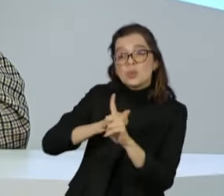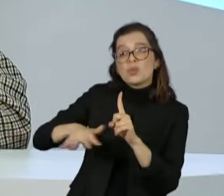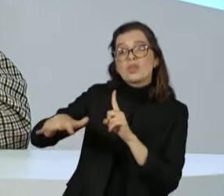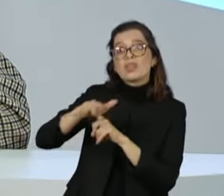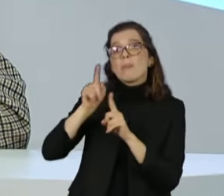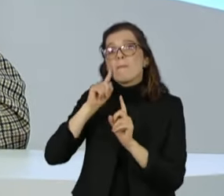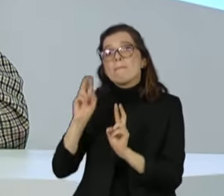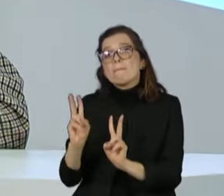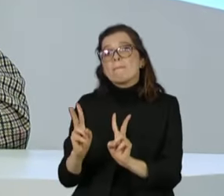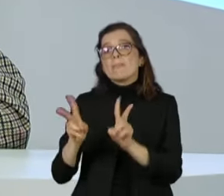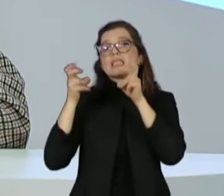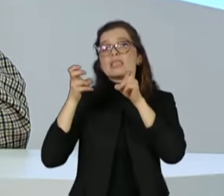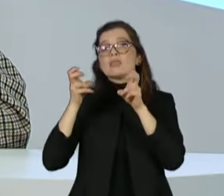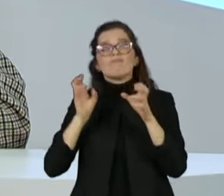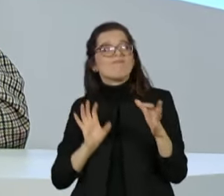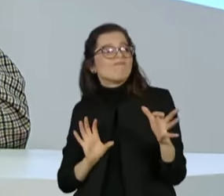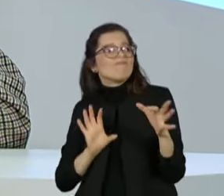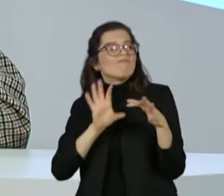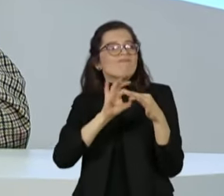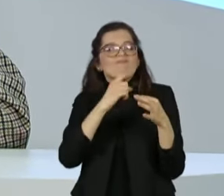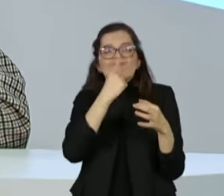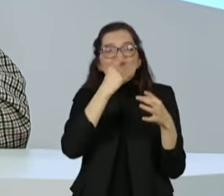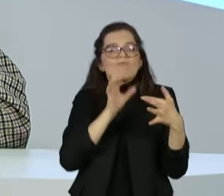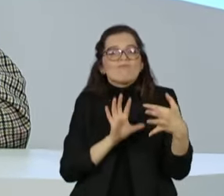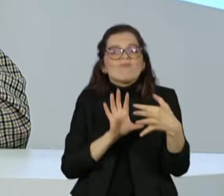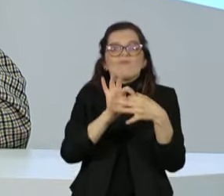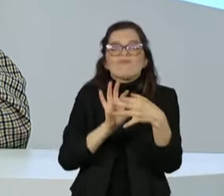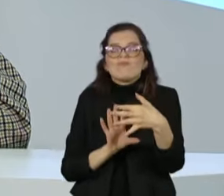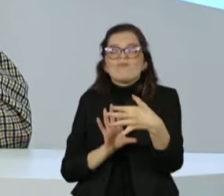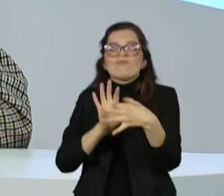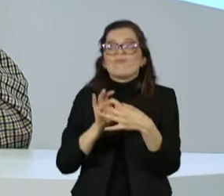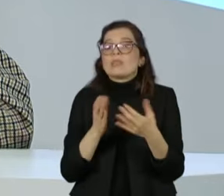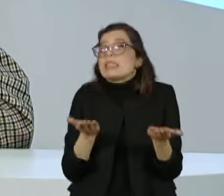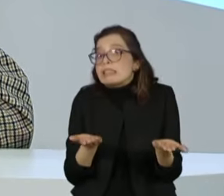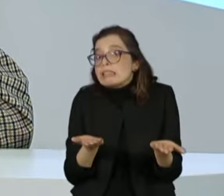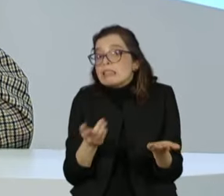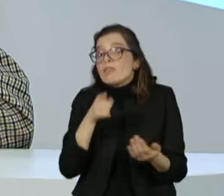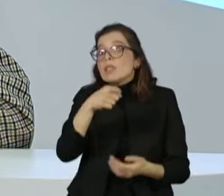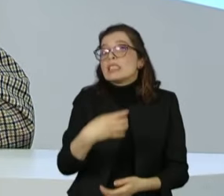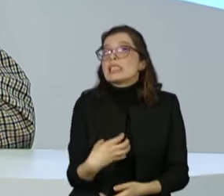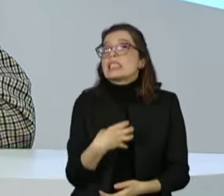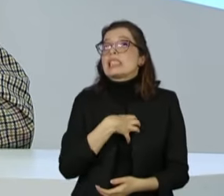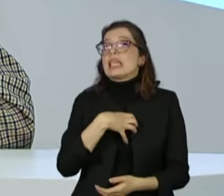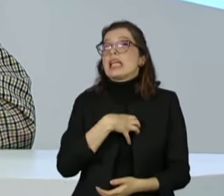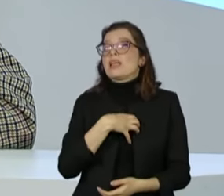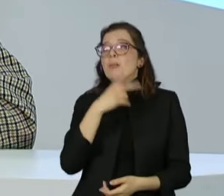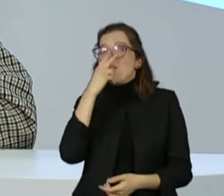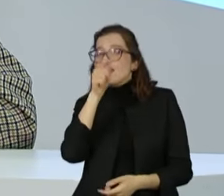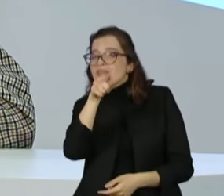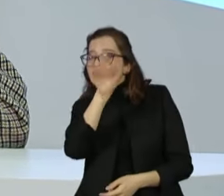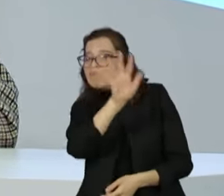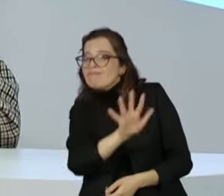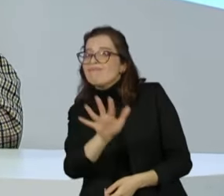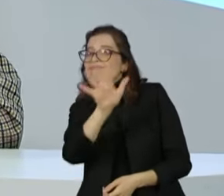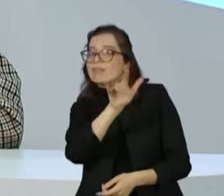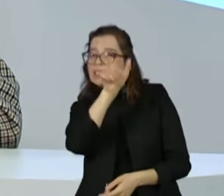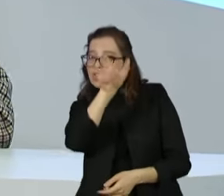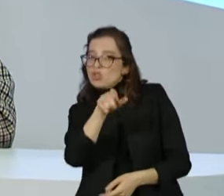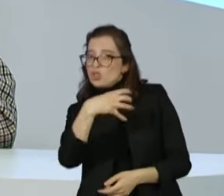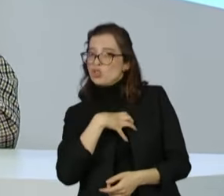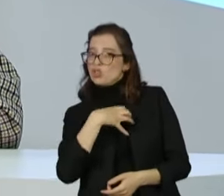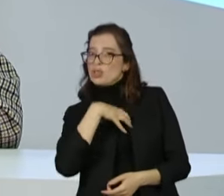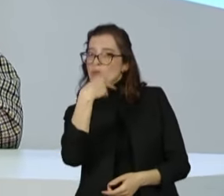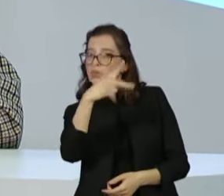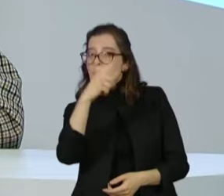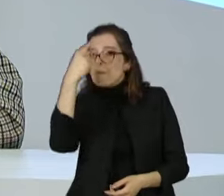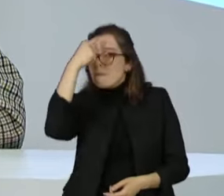a senhora é, como a senhora pensa, de onde a senhora vem, o quanto que a sua trajetória se aproxima desse eleitor popular, perdão, ao